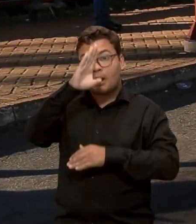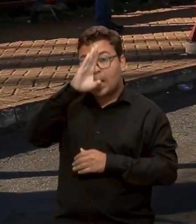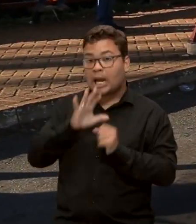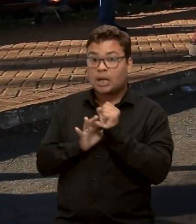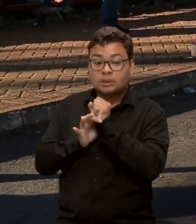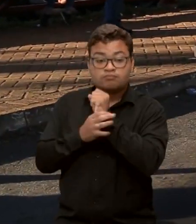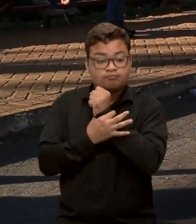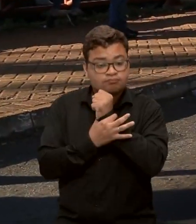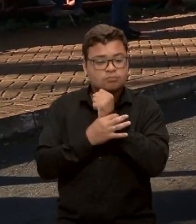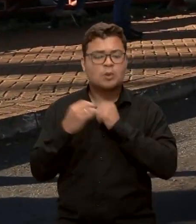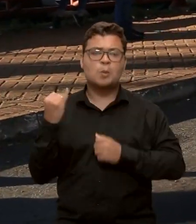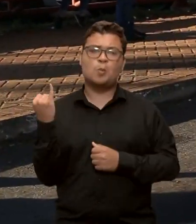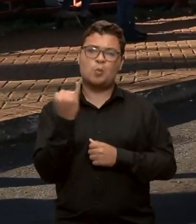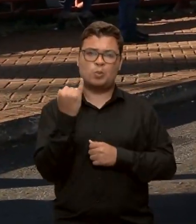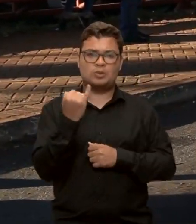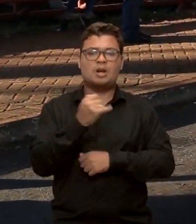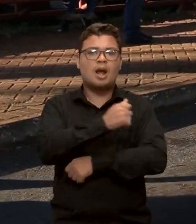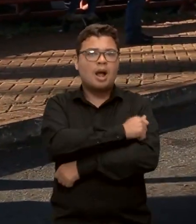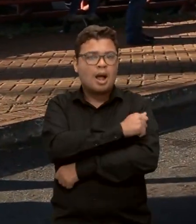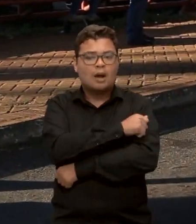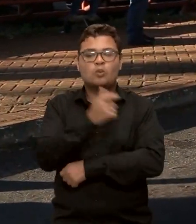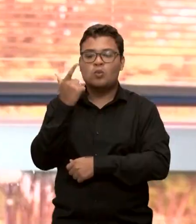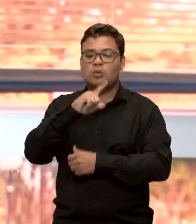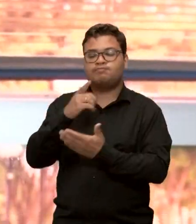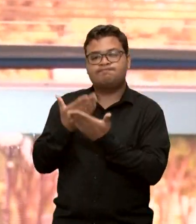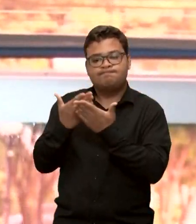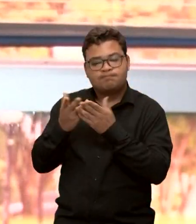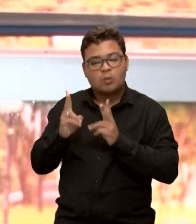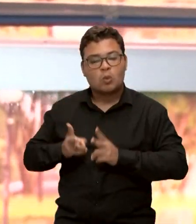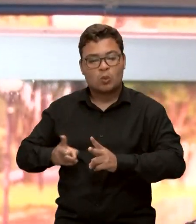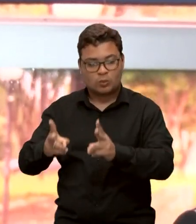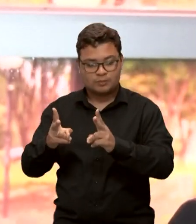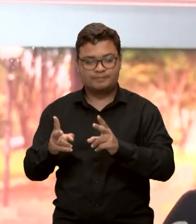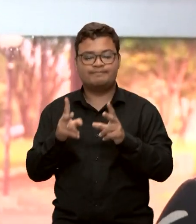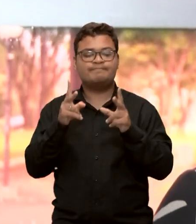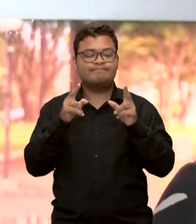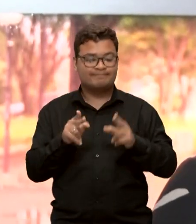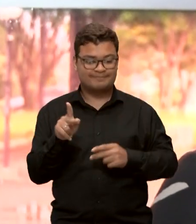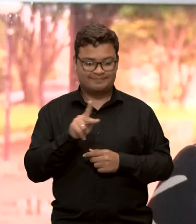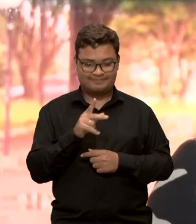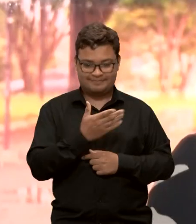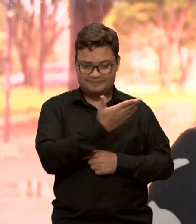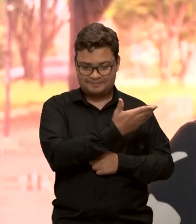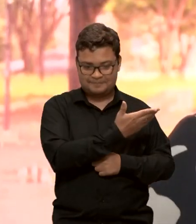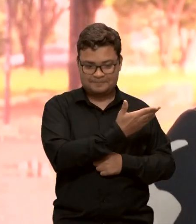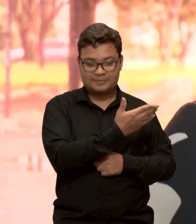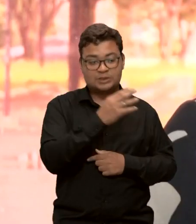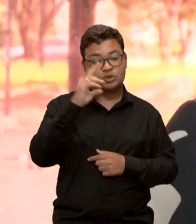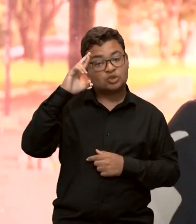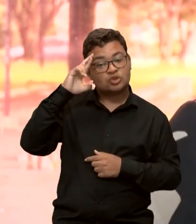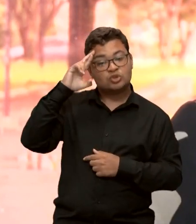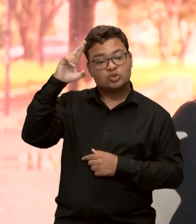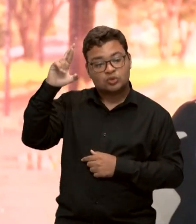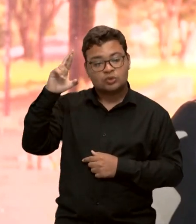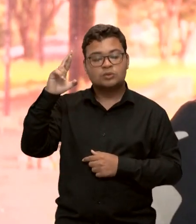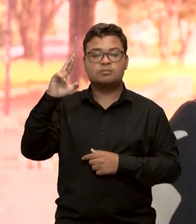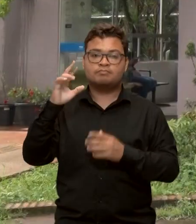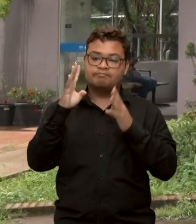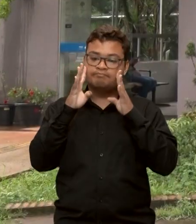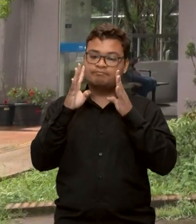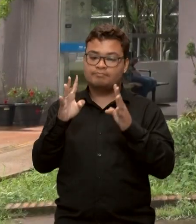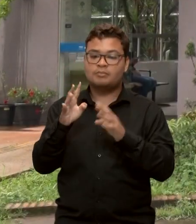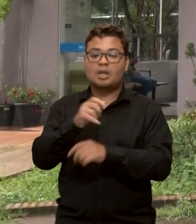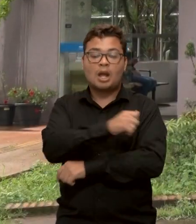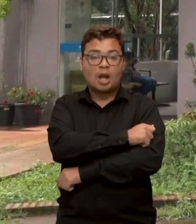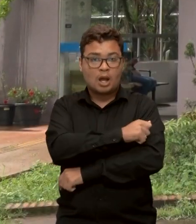para a permanência de estudantes na universidade, como avalia Jordana de Castro, diretora de atenção estudantil